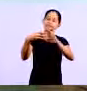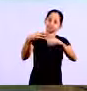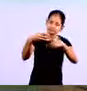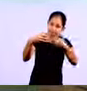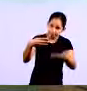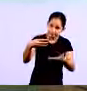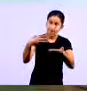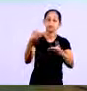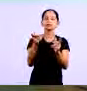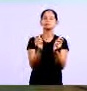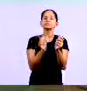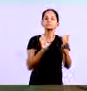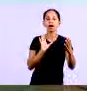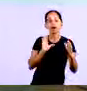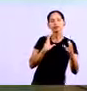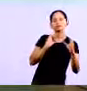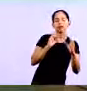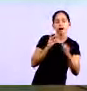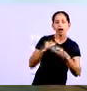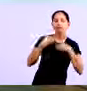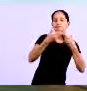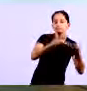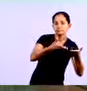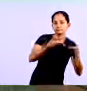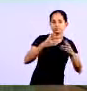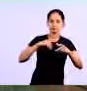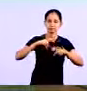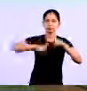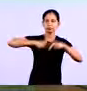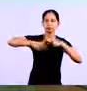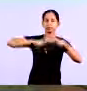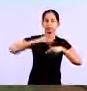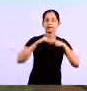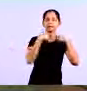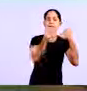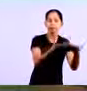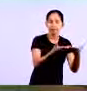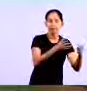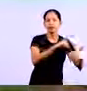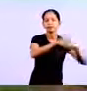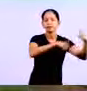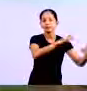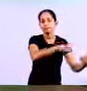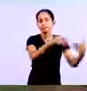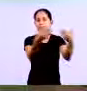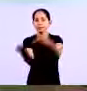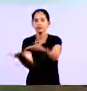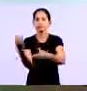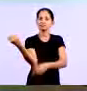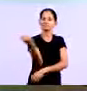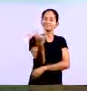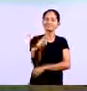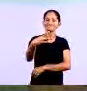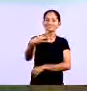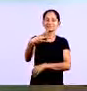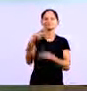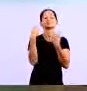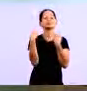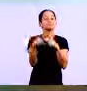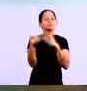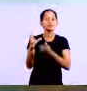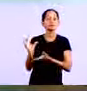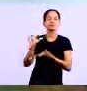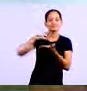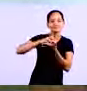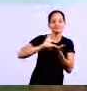Os três níveis se comunicam, mas a operacionalização se dá nesse último nível e ele precisa funcionar bem. Então, esses controles ajustam